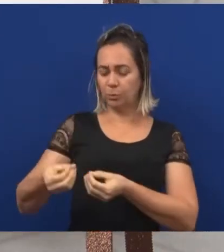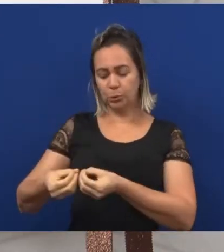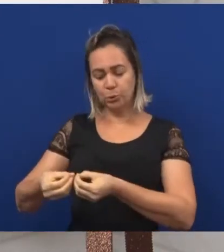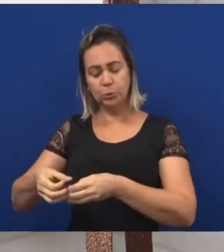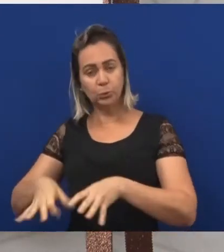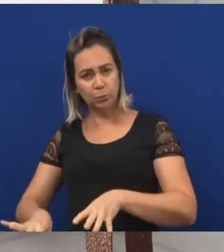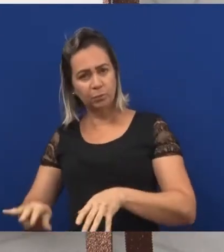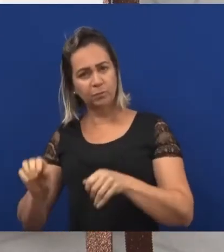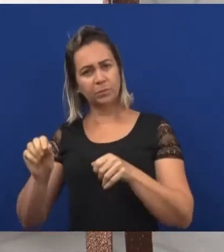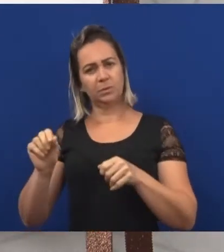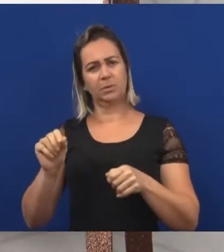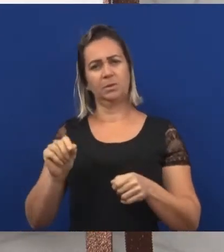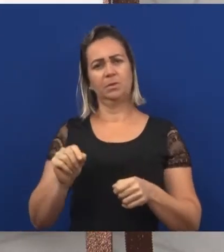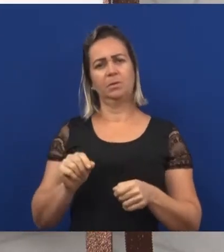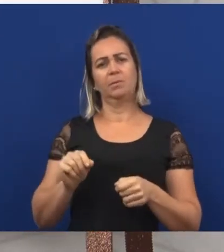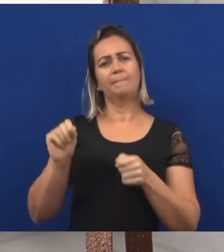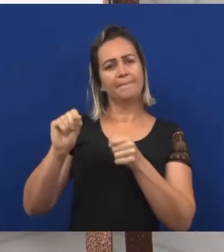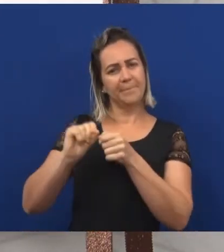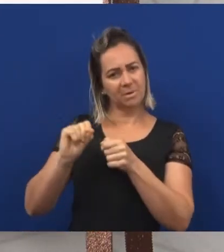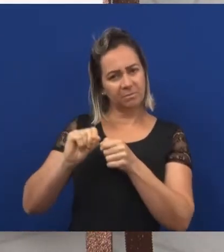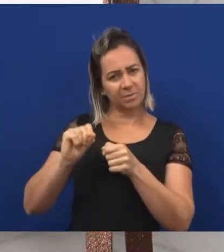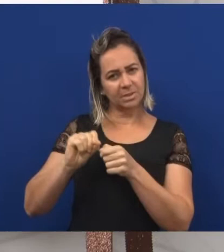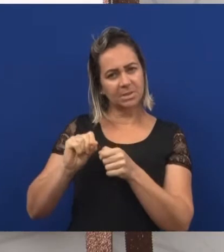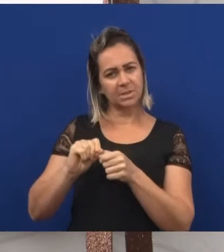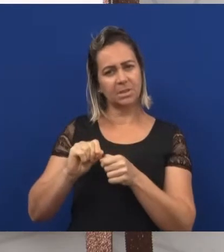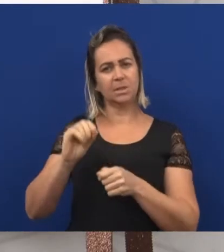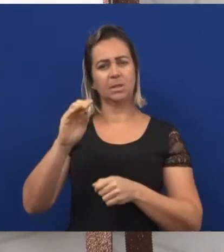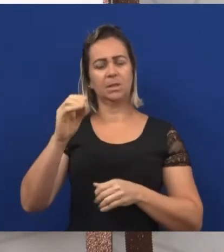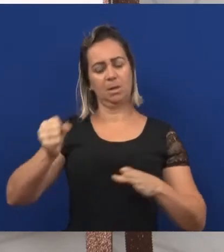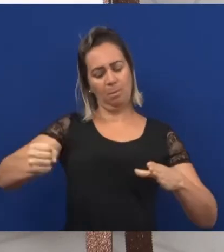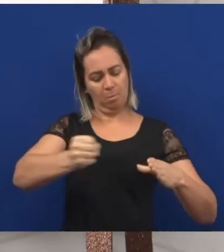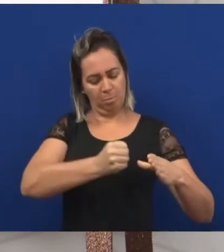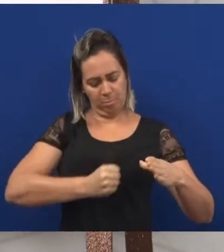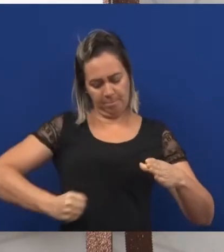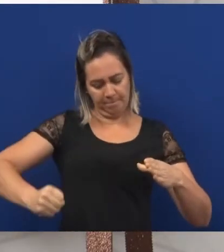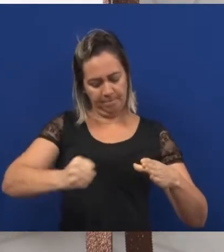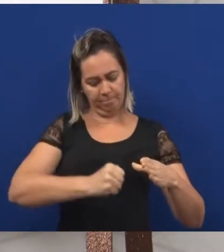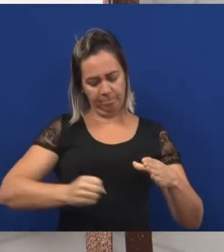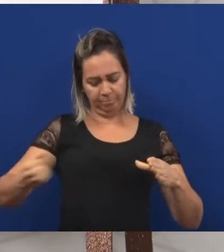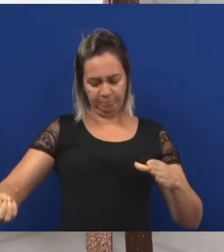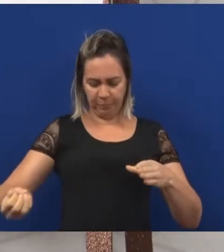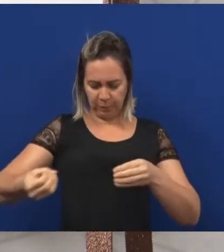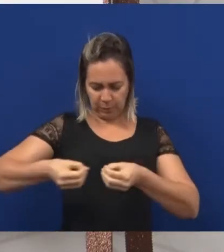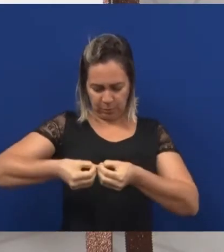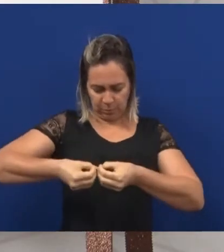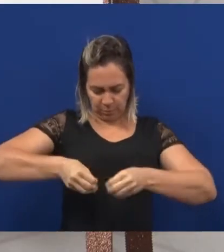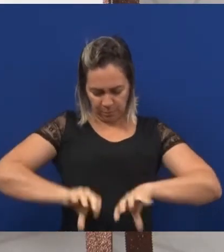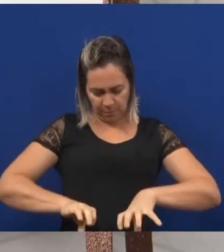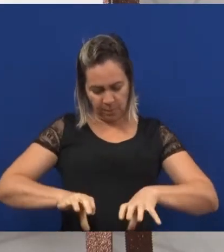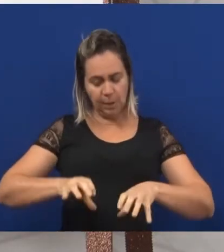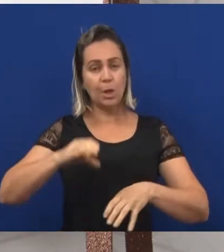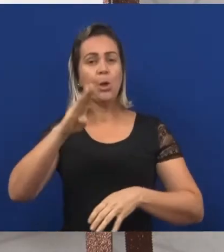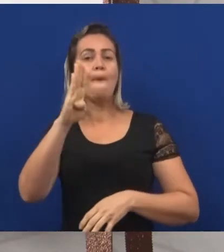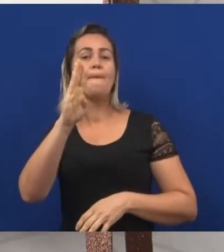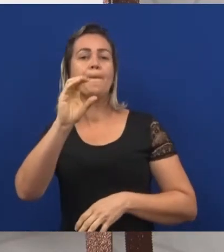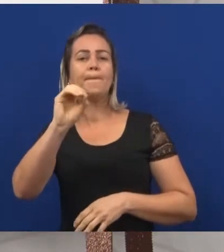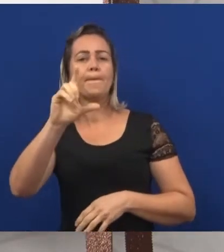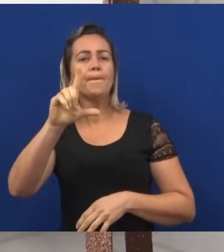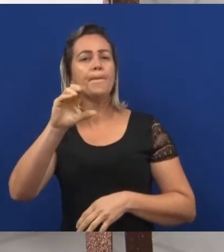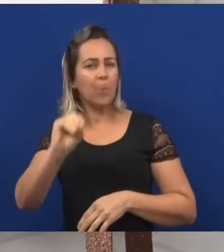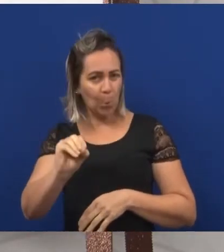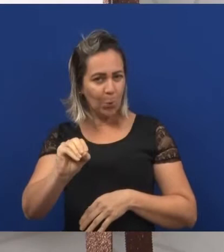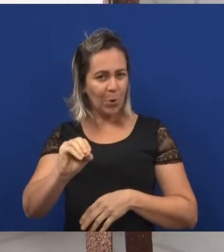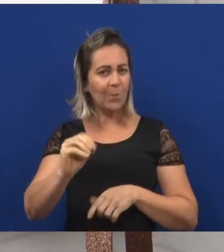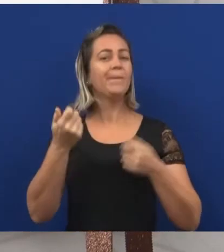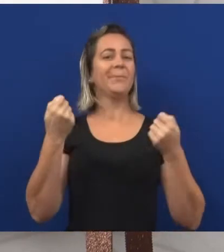confecção de um bolo, não é? Se você for olhar uma receita de um